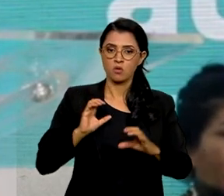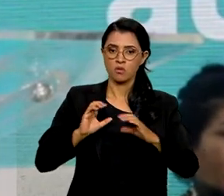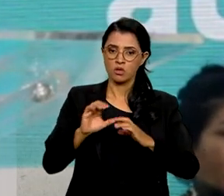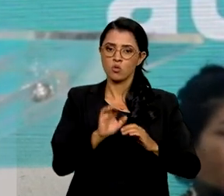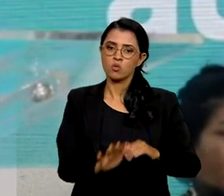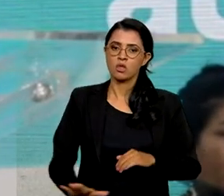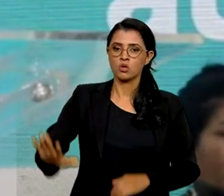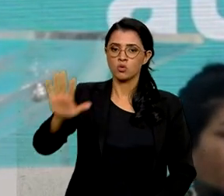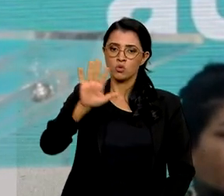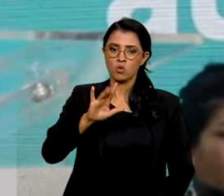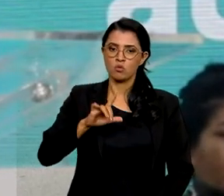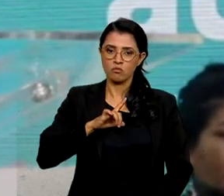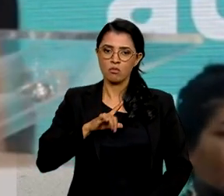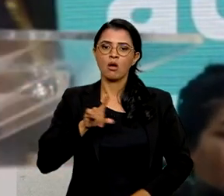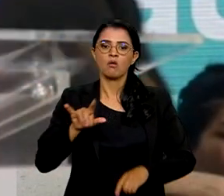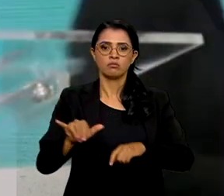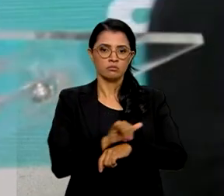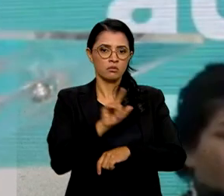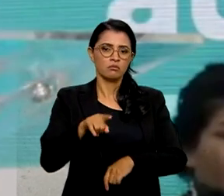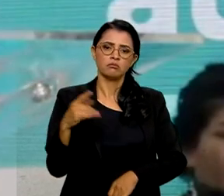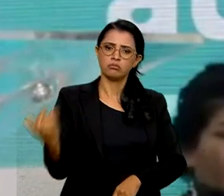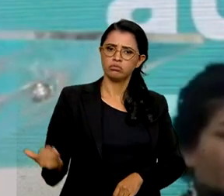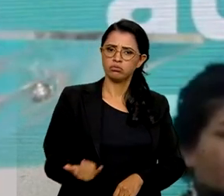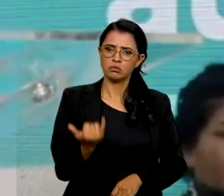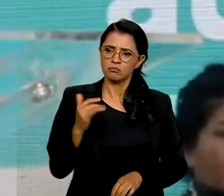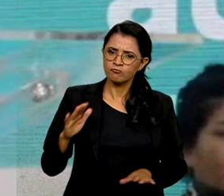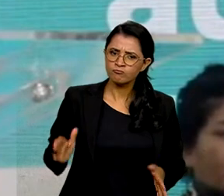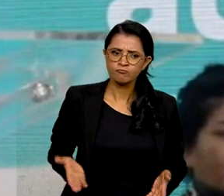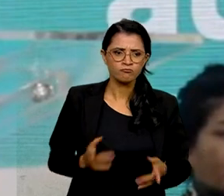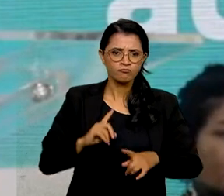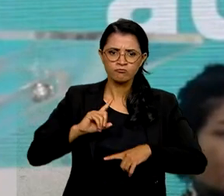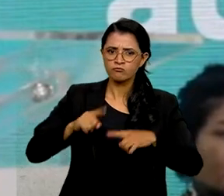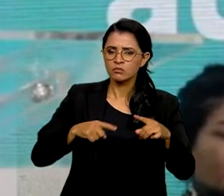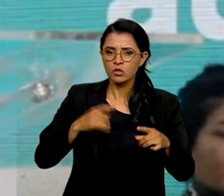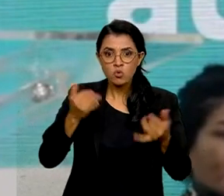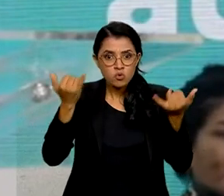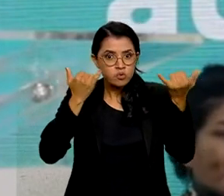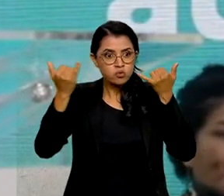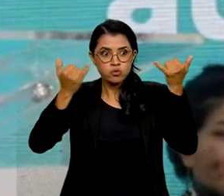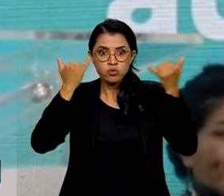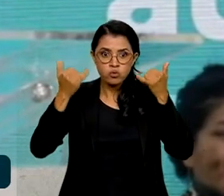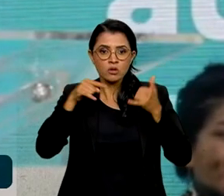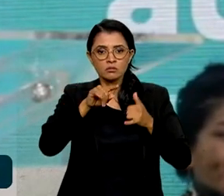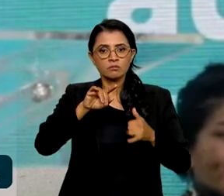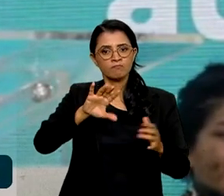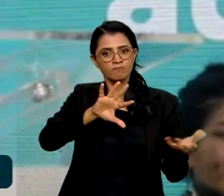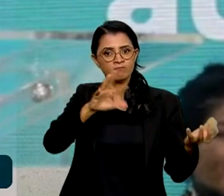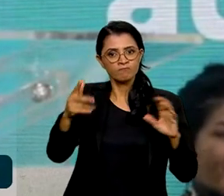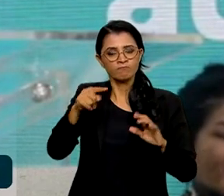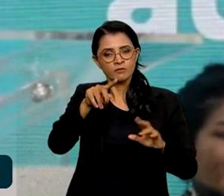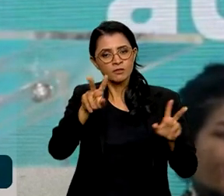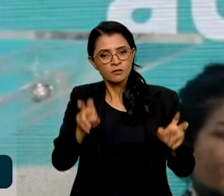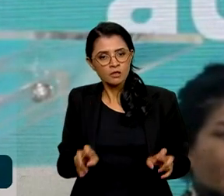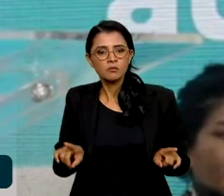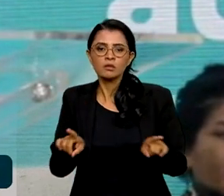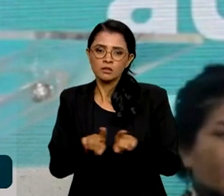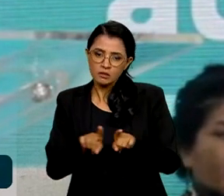Nacional, instrumento fundamental para promover avanços no conhecimento da agenda climática e para